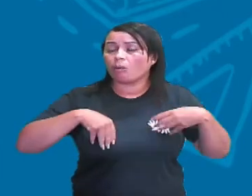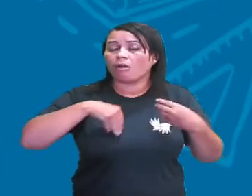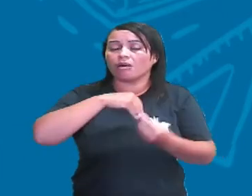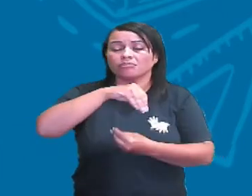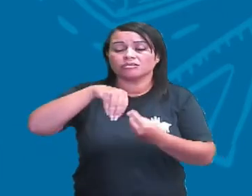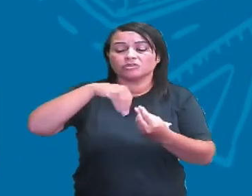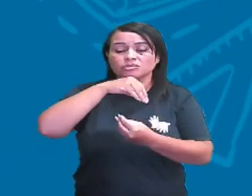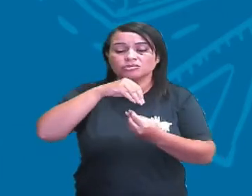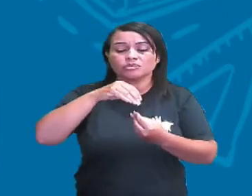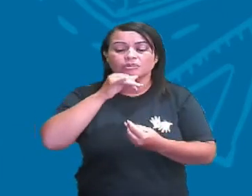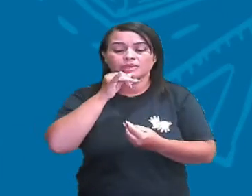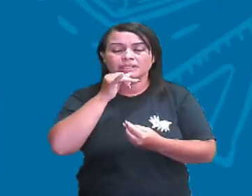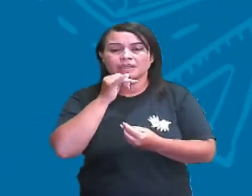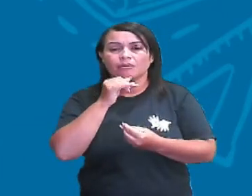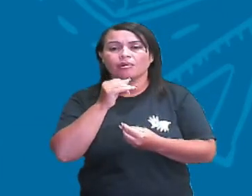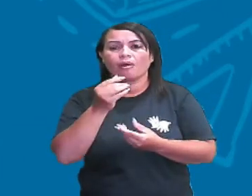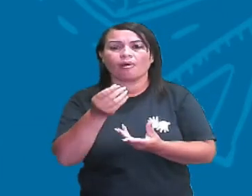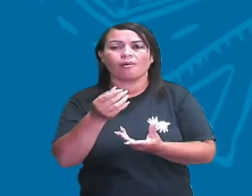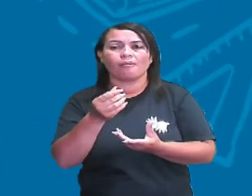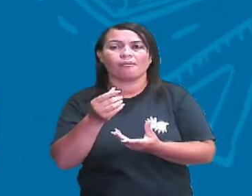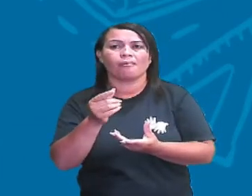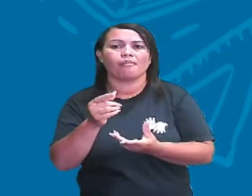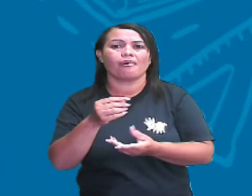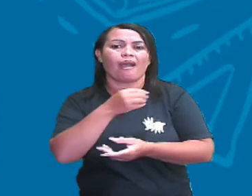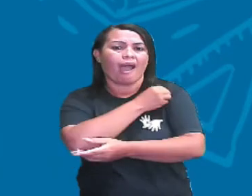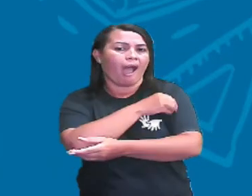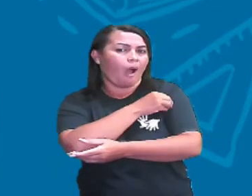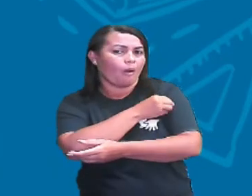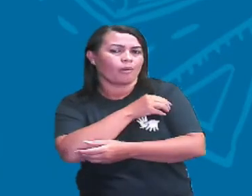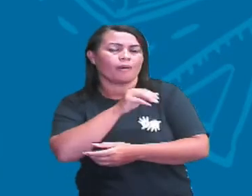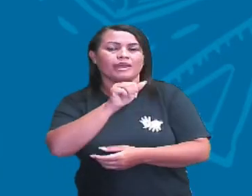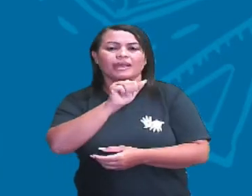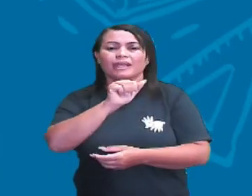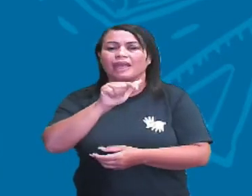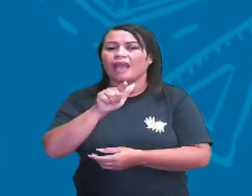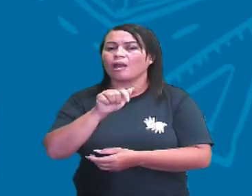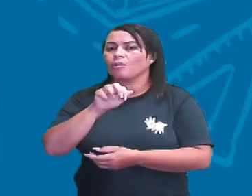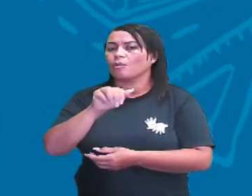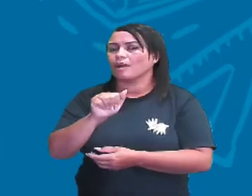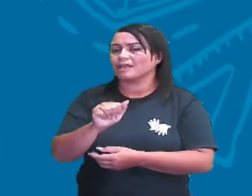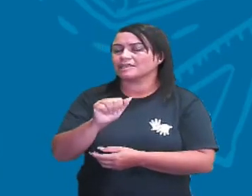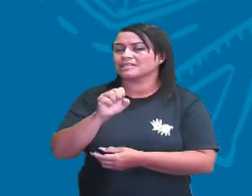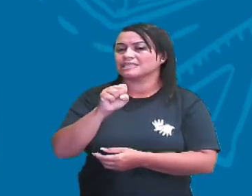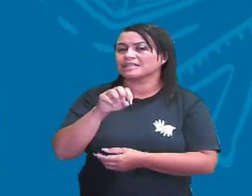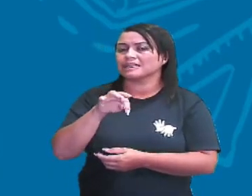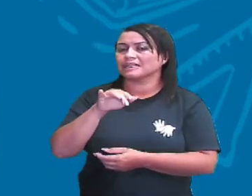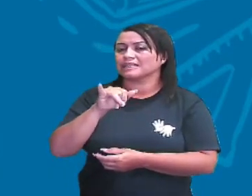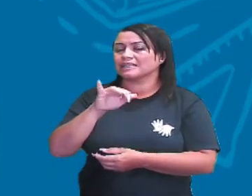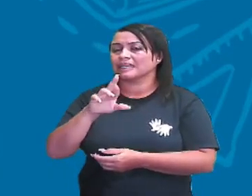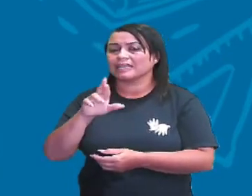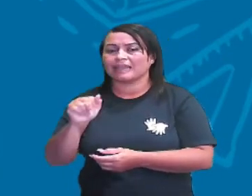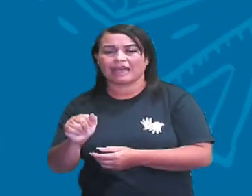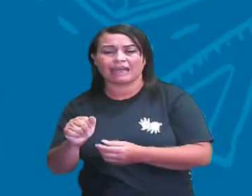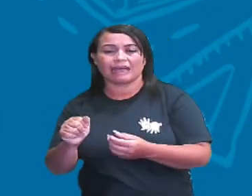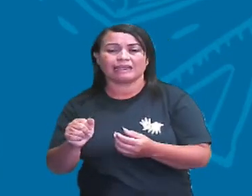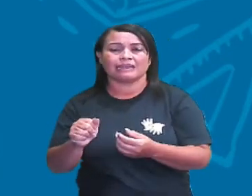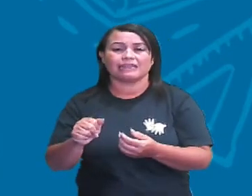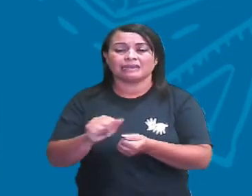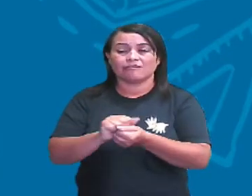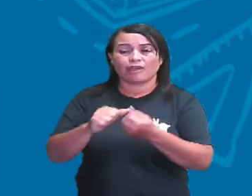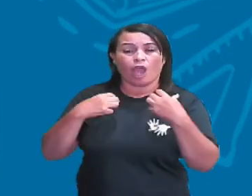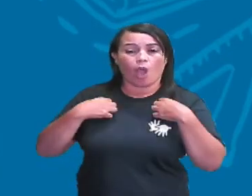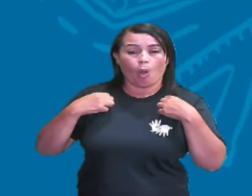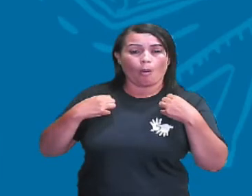como misturar água sanitária e álcool, nunca faça isso. Água sanitária ou amoníaco, também não faça.